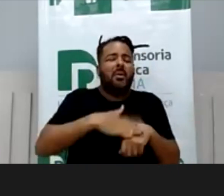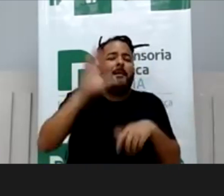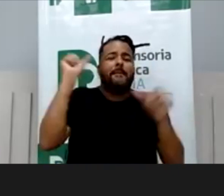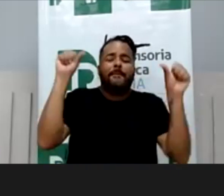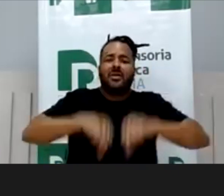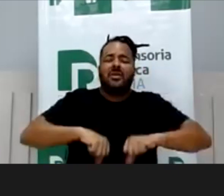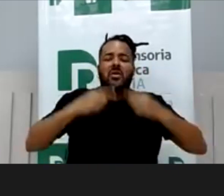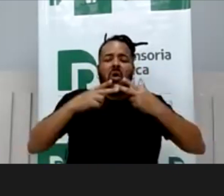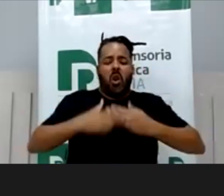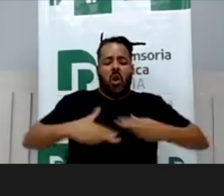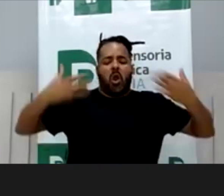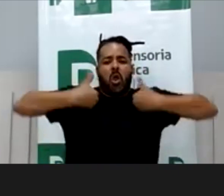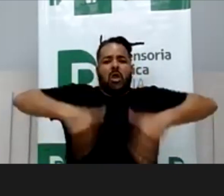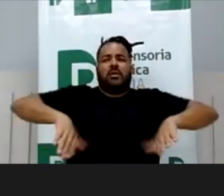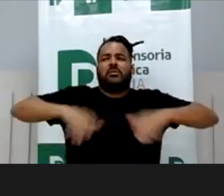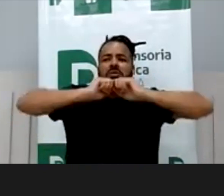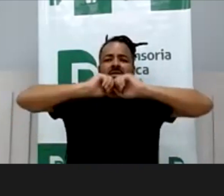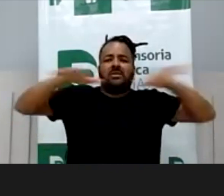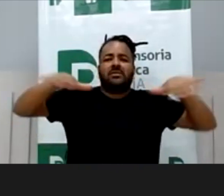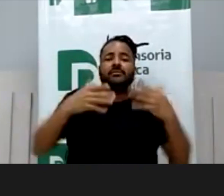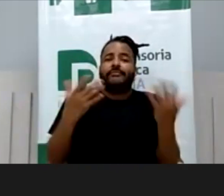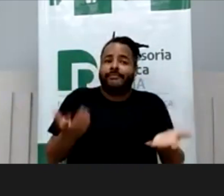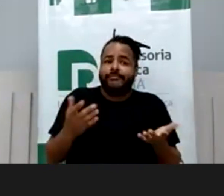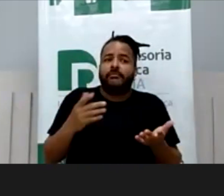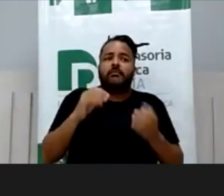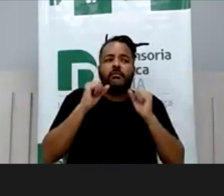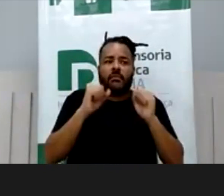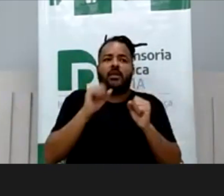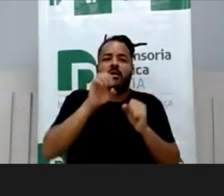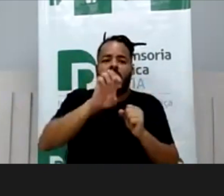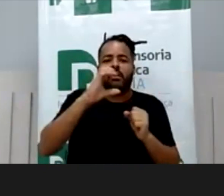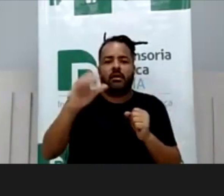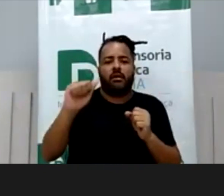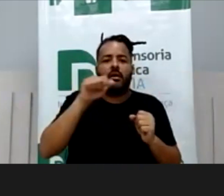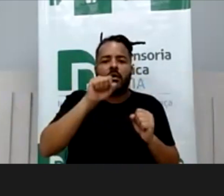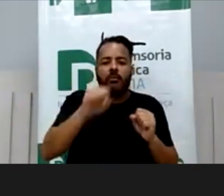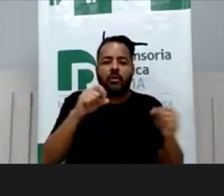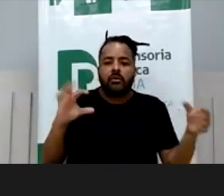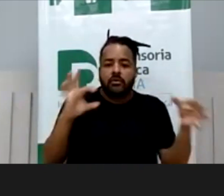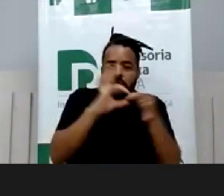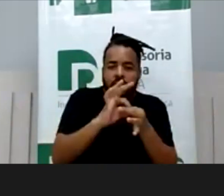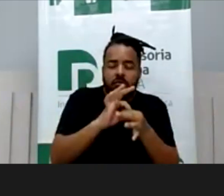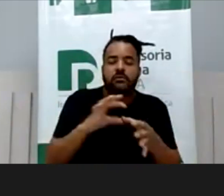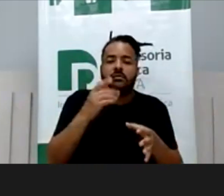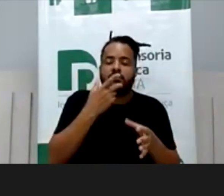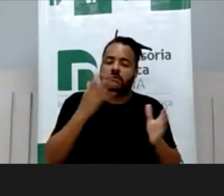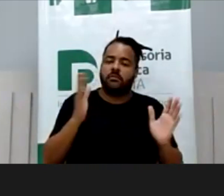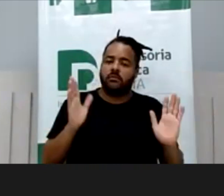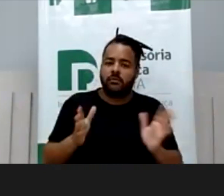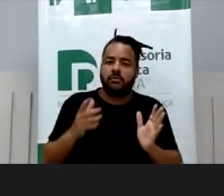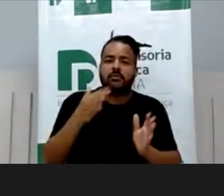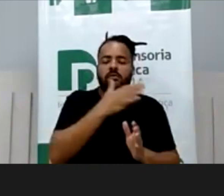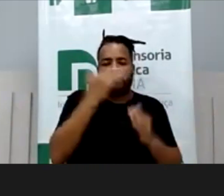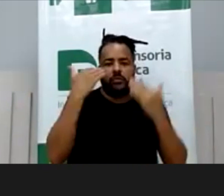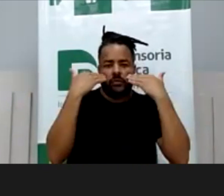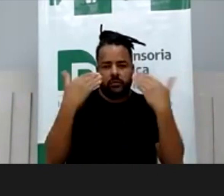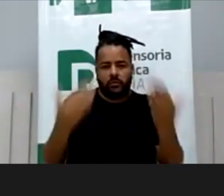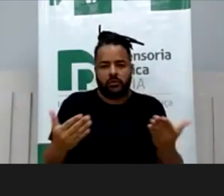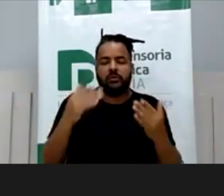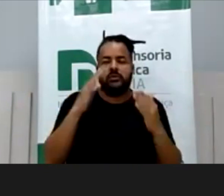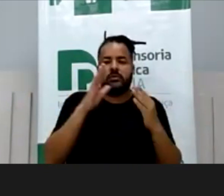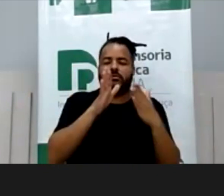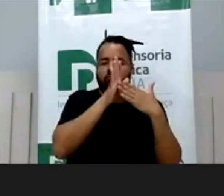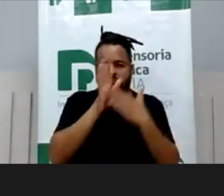criança e adolescente está no ECA. A gente pode usar isso para conectar com essas hipóteses de charity em que há exposição direcionada